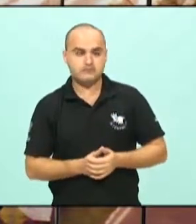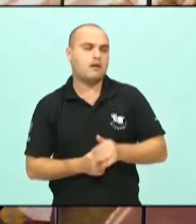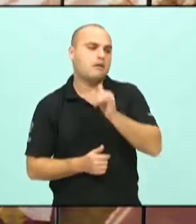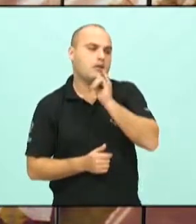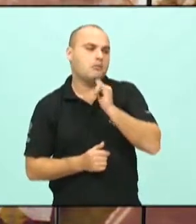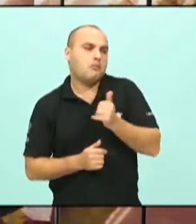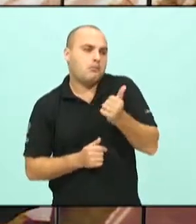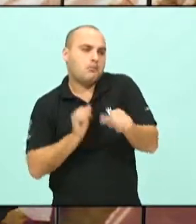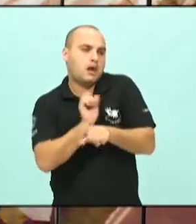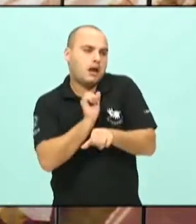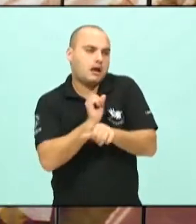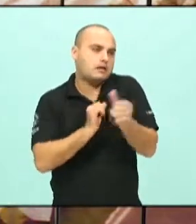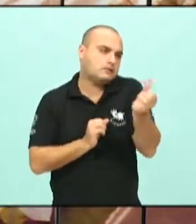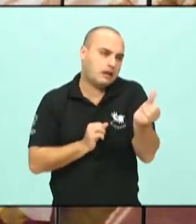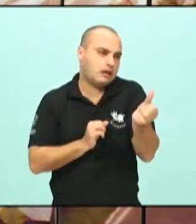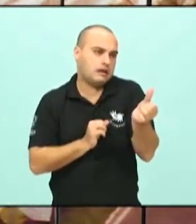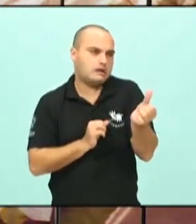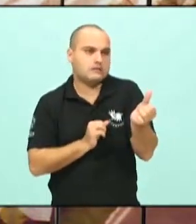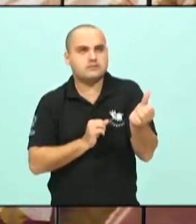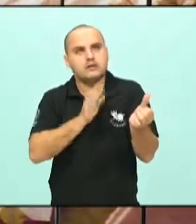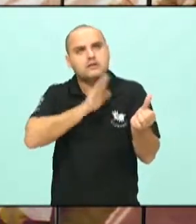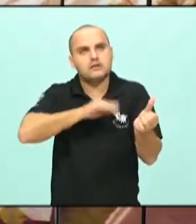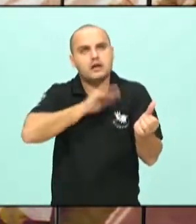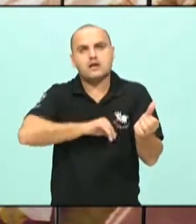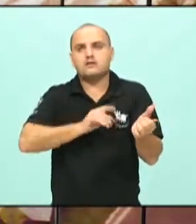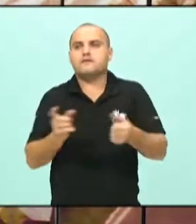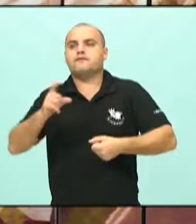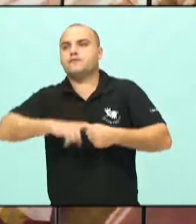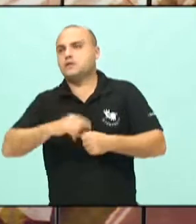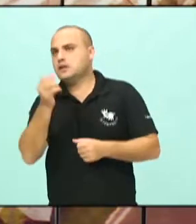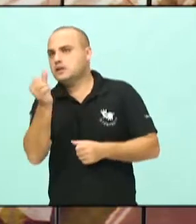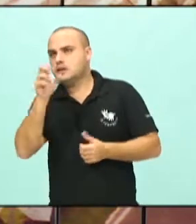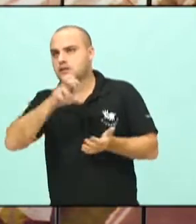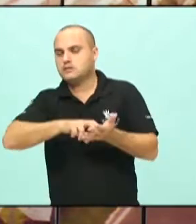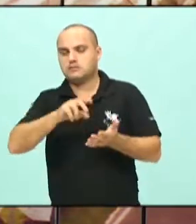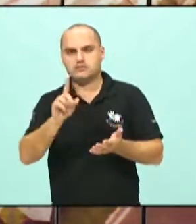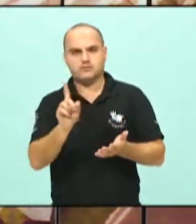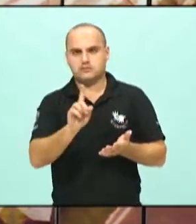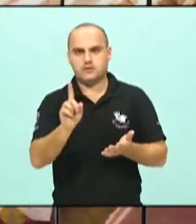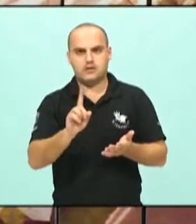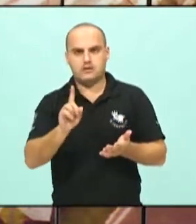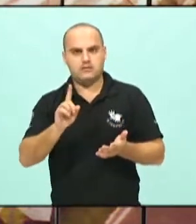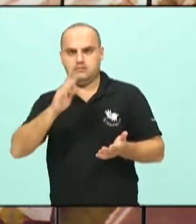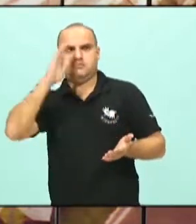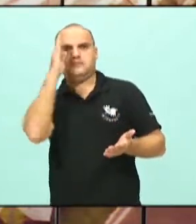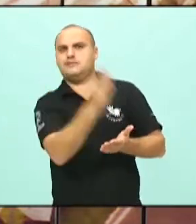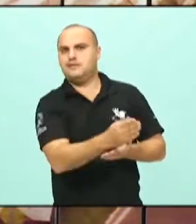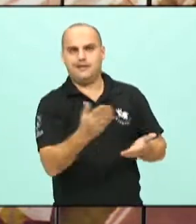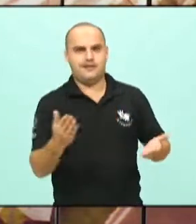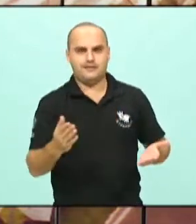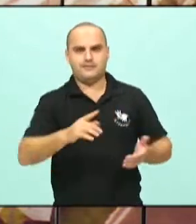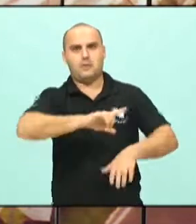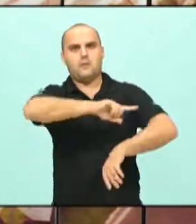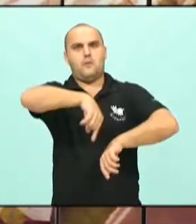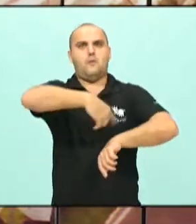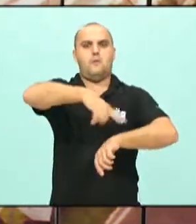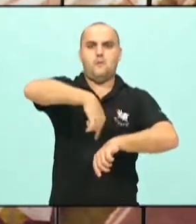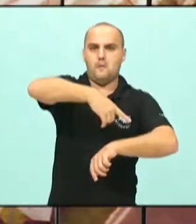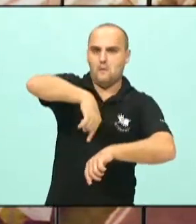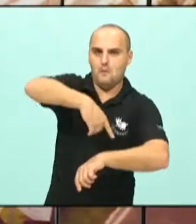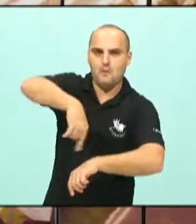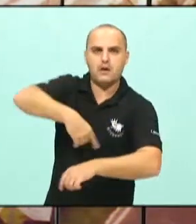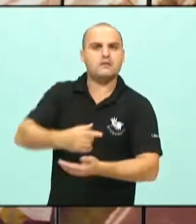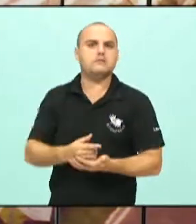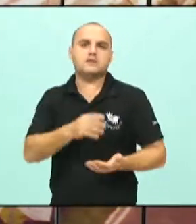às 18 horas e começa às 6 da manhã. Não tem isso para começo de conversa. E também, obviamente, sábado,